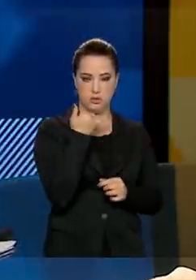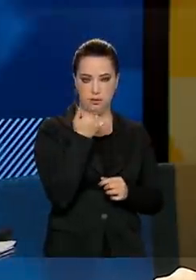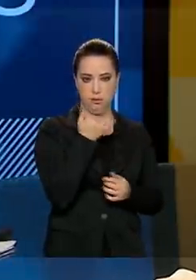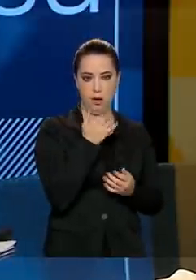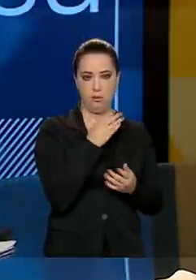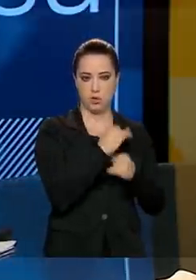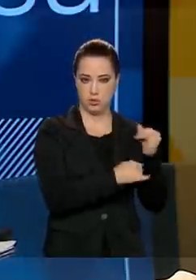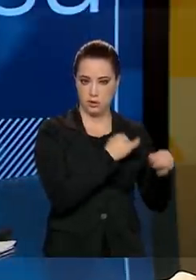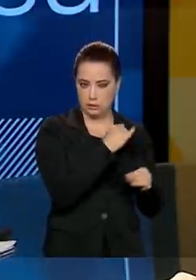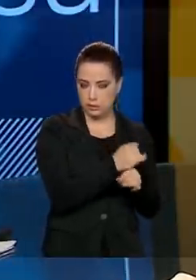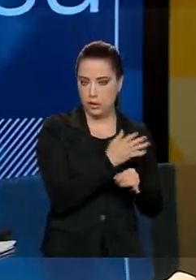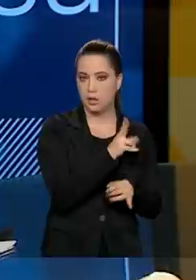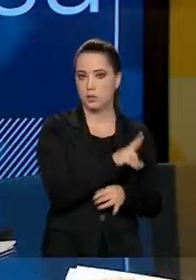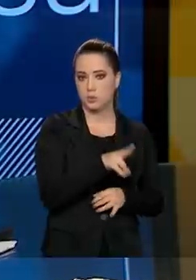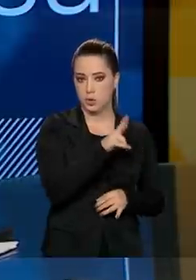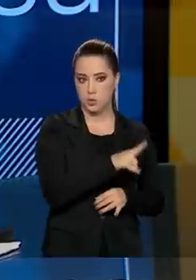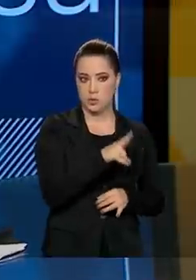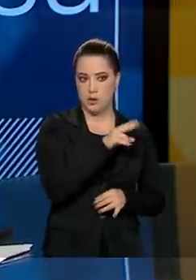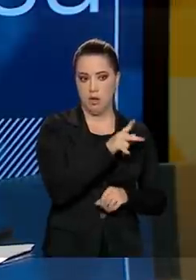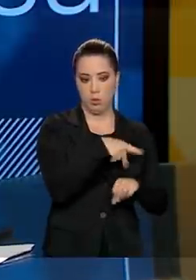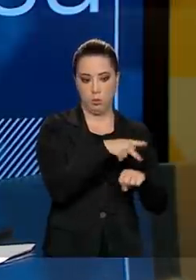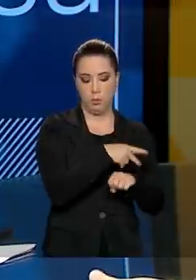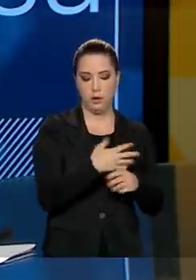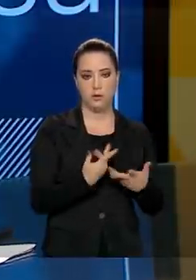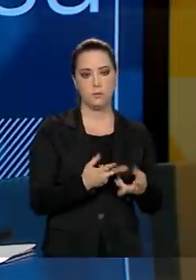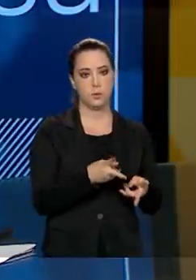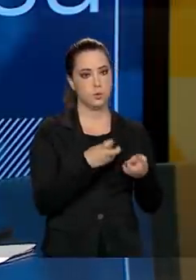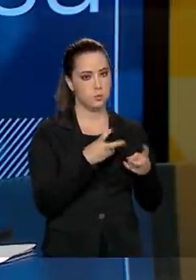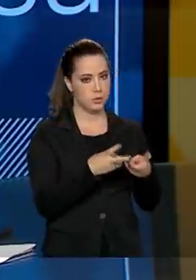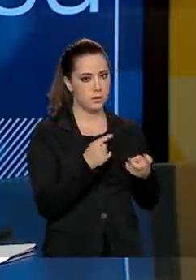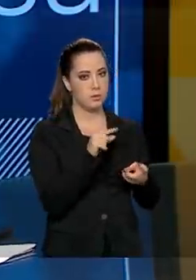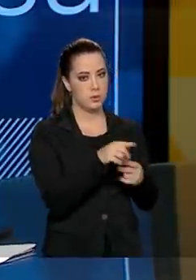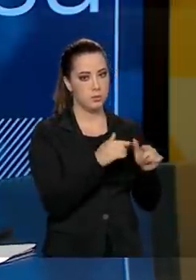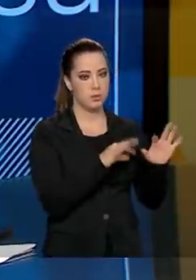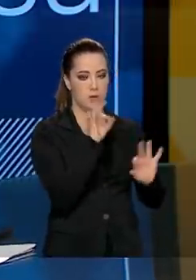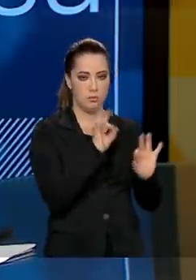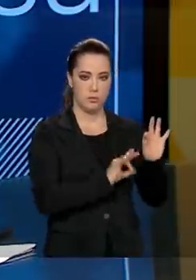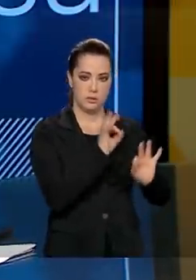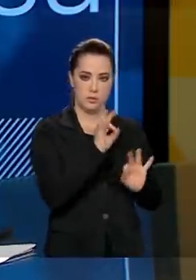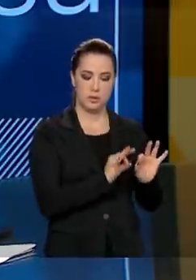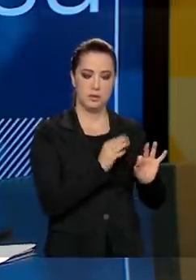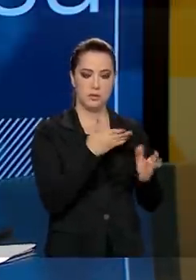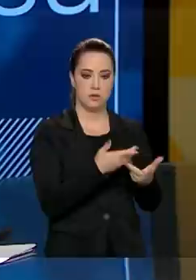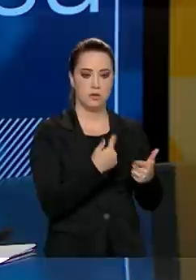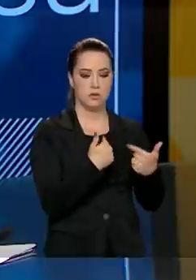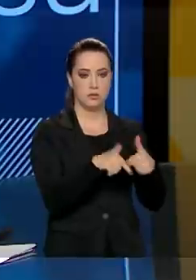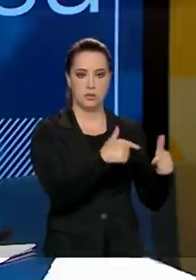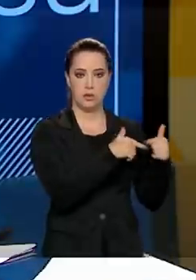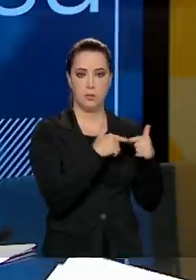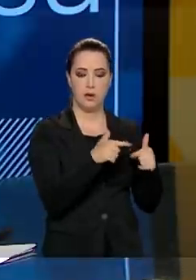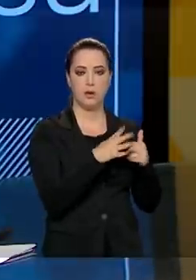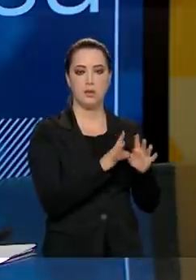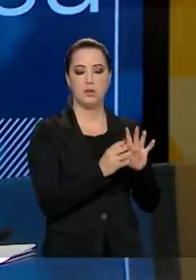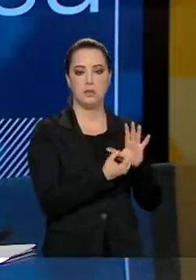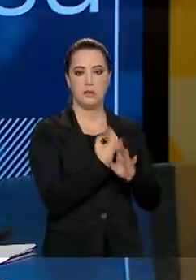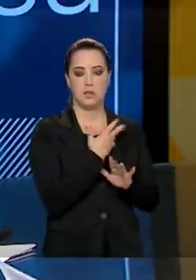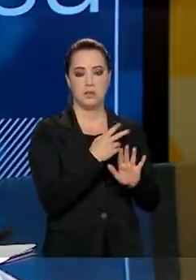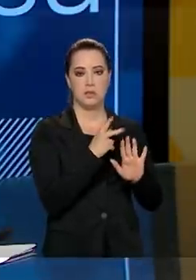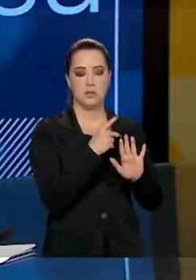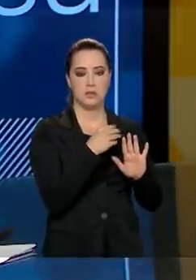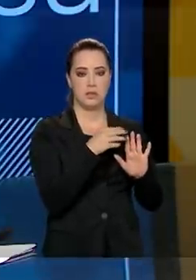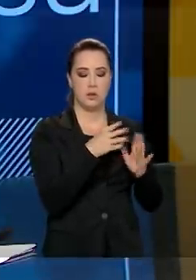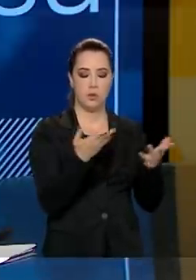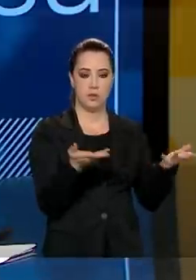interessante. A gente ouviu, na elaboração aqui do programa e na elaboração de matérias aqui